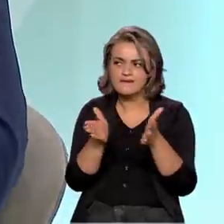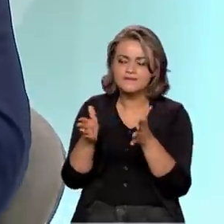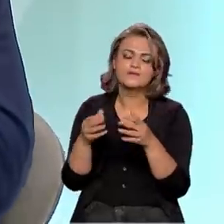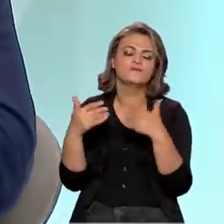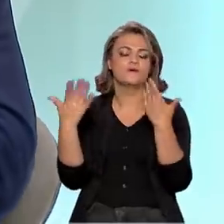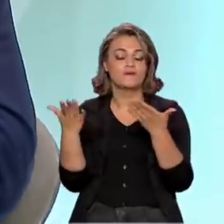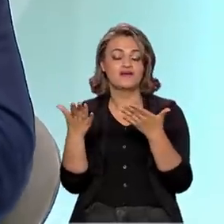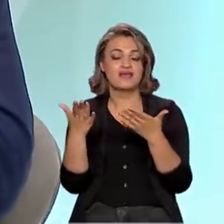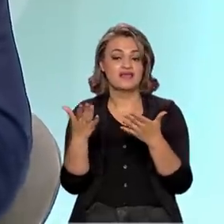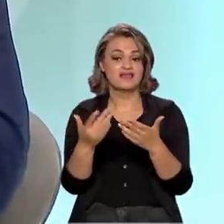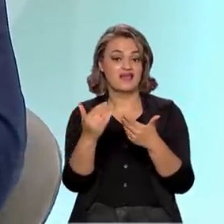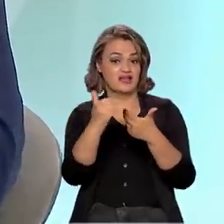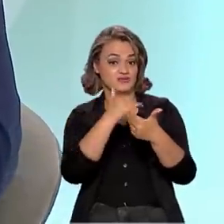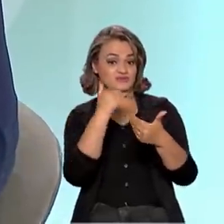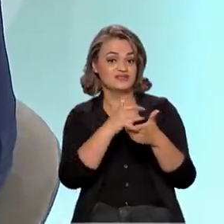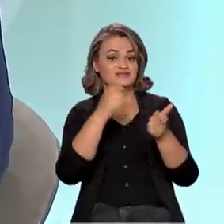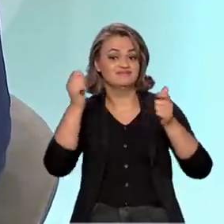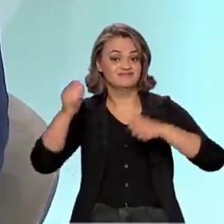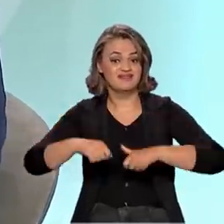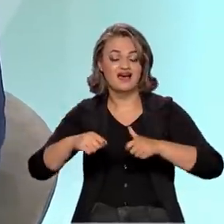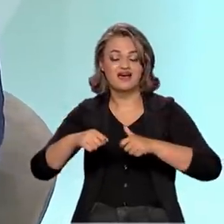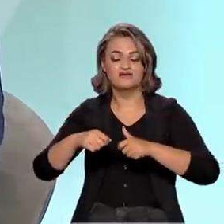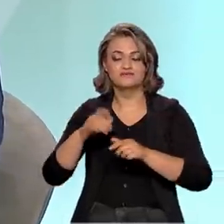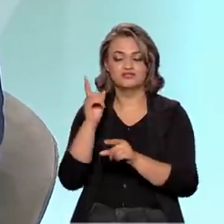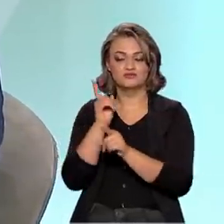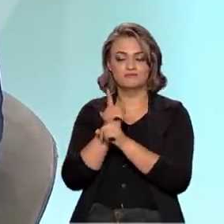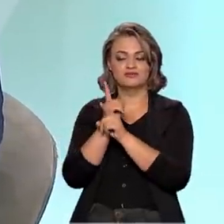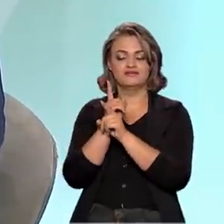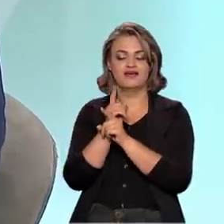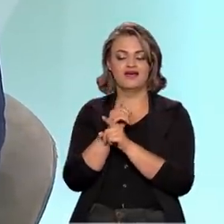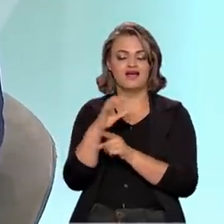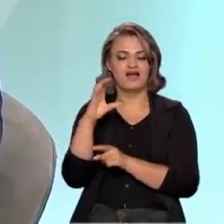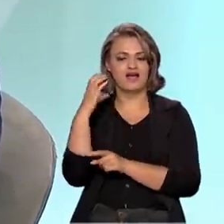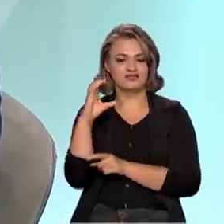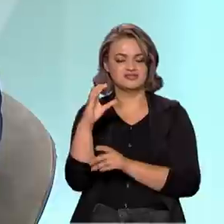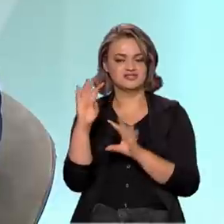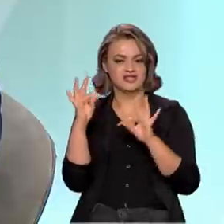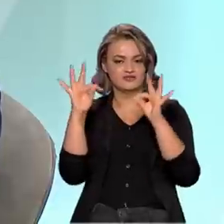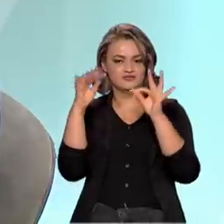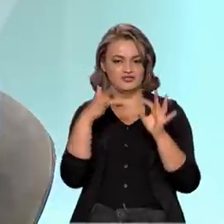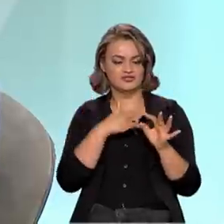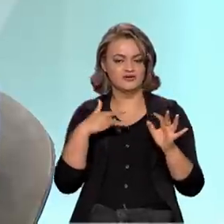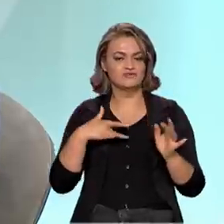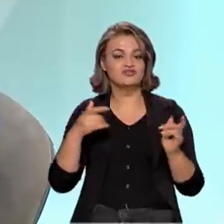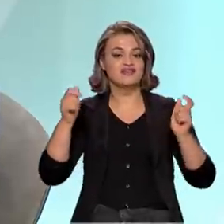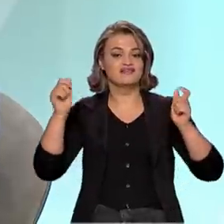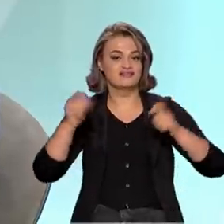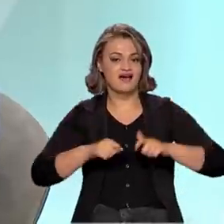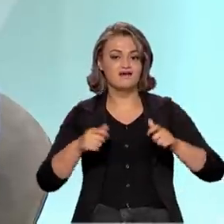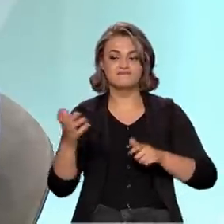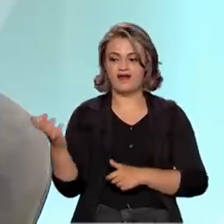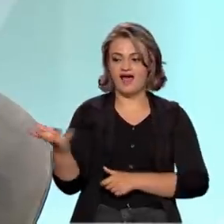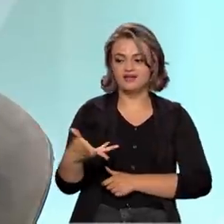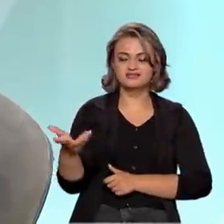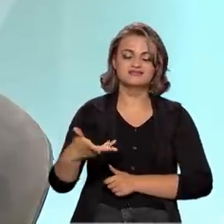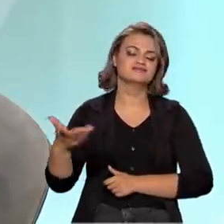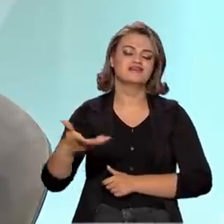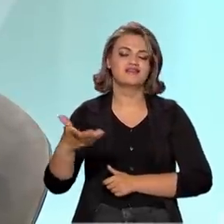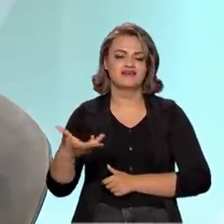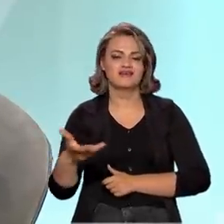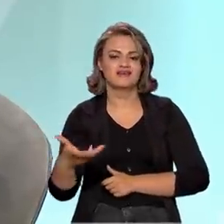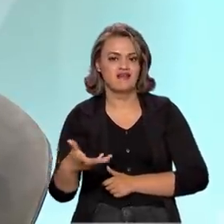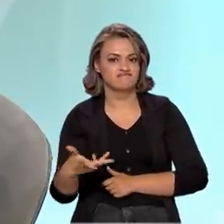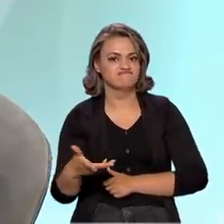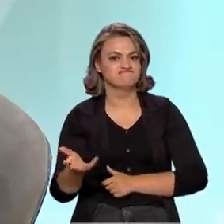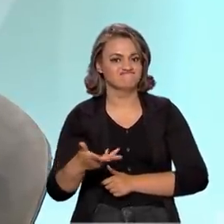diretrizes estão fazendo com que a nossa ciência e tecnologia voltada para o setor de saúde acelere, vamos dizer assim, um ritmo